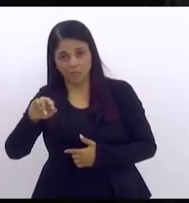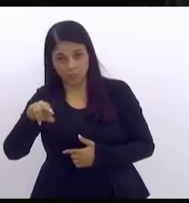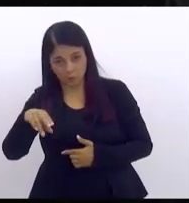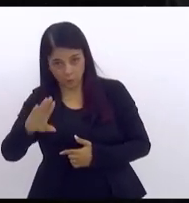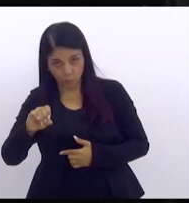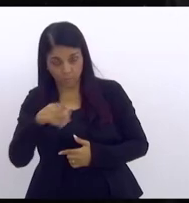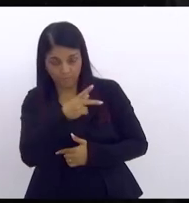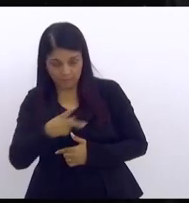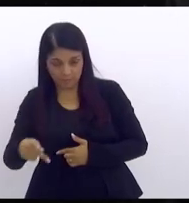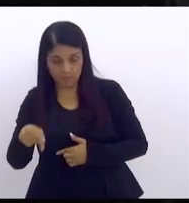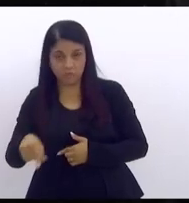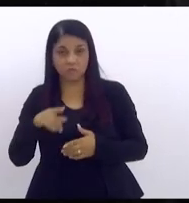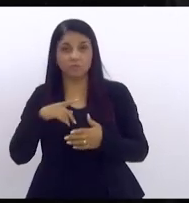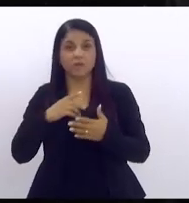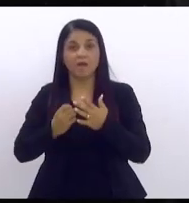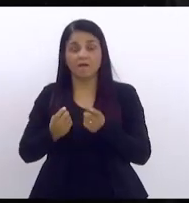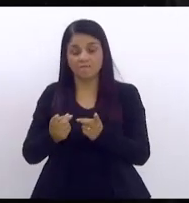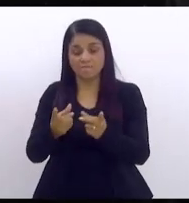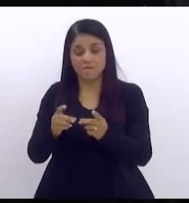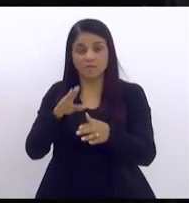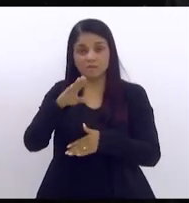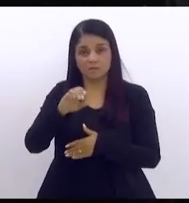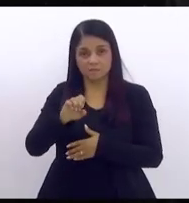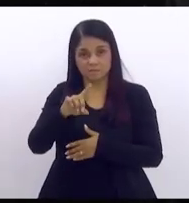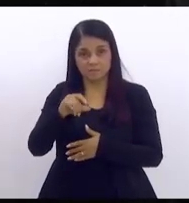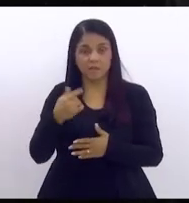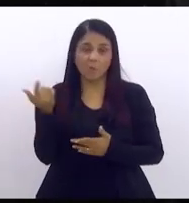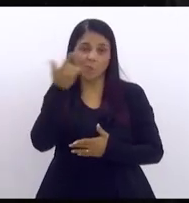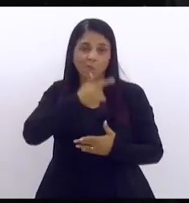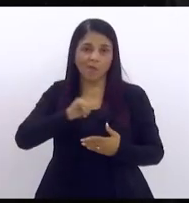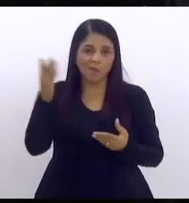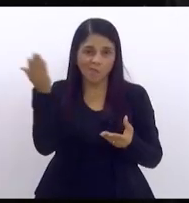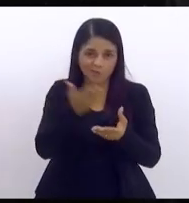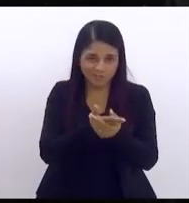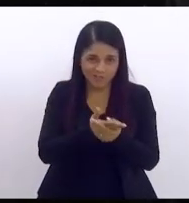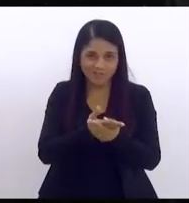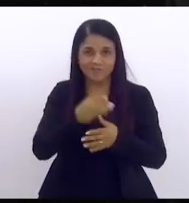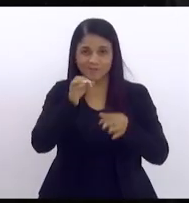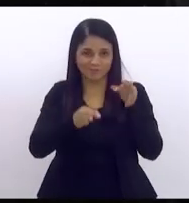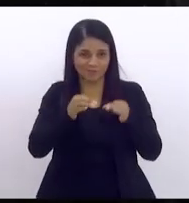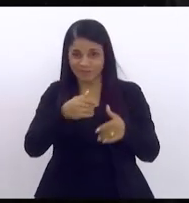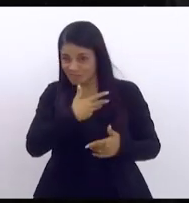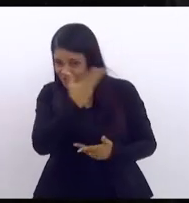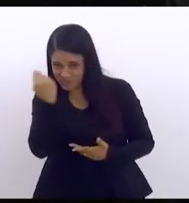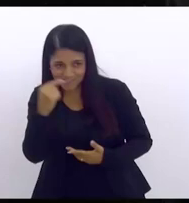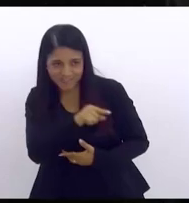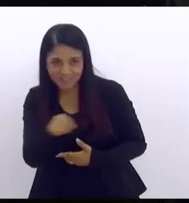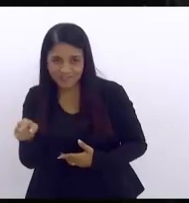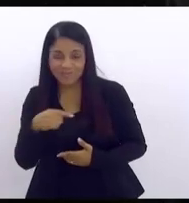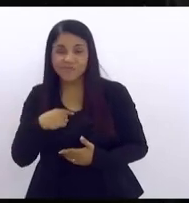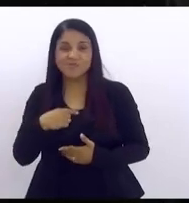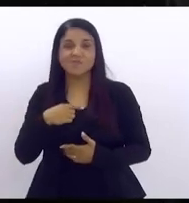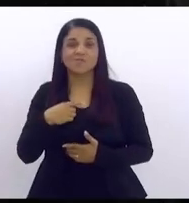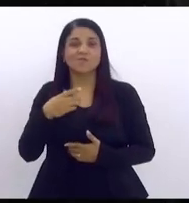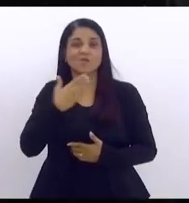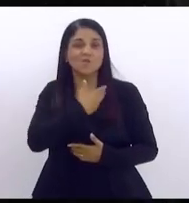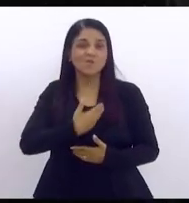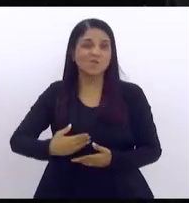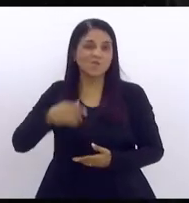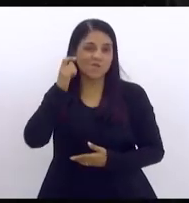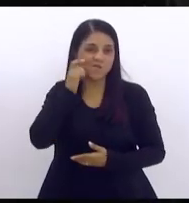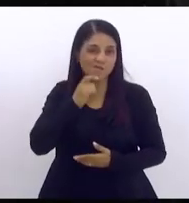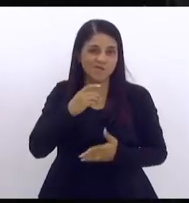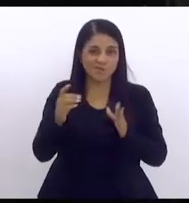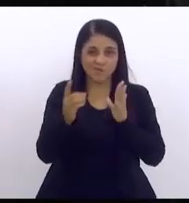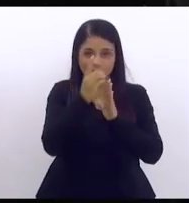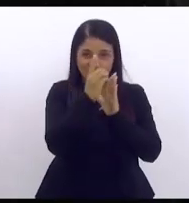da CEDAI que eu ganhei a liminar na justiça as pessoas esqueceram o governador por decreto